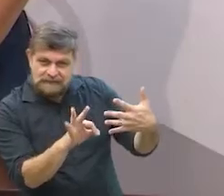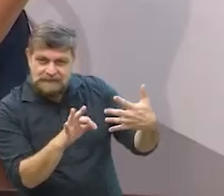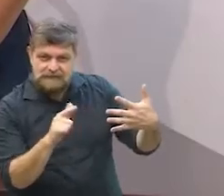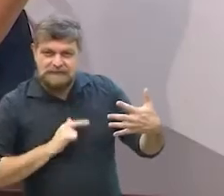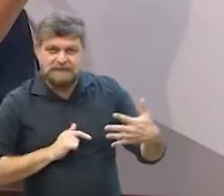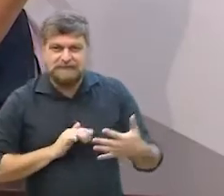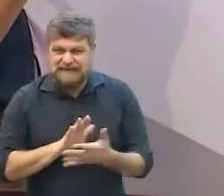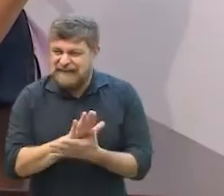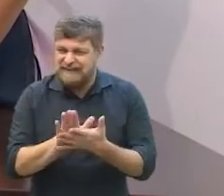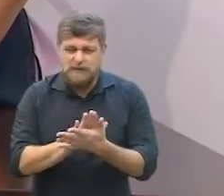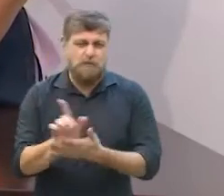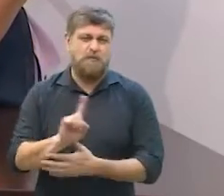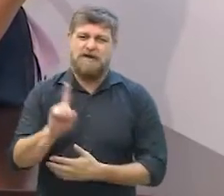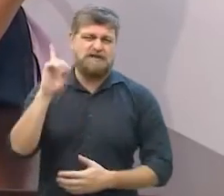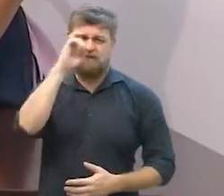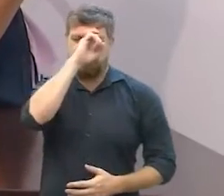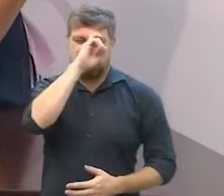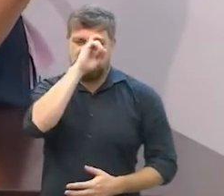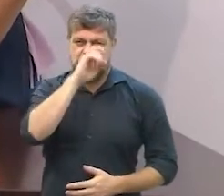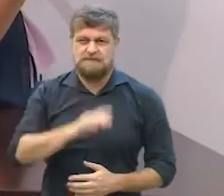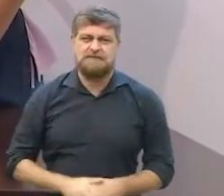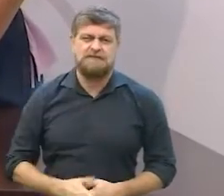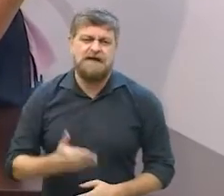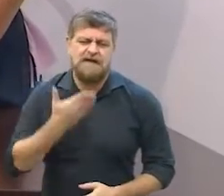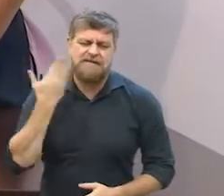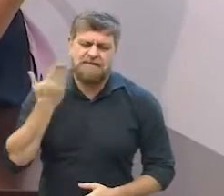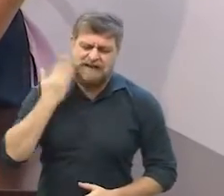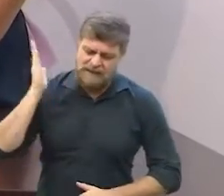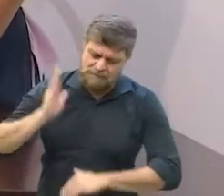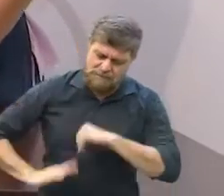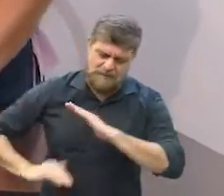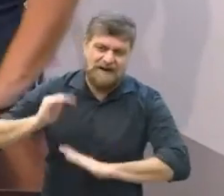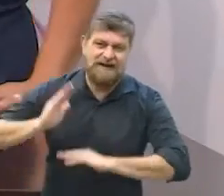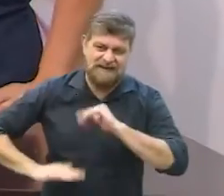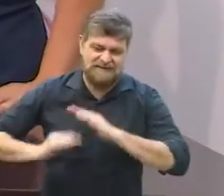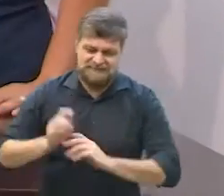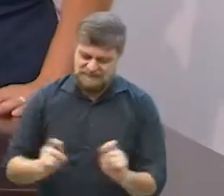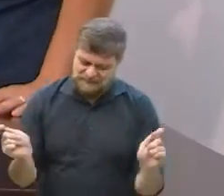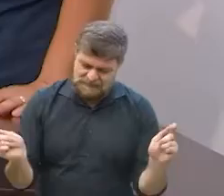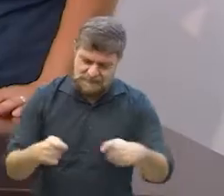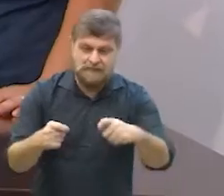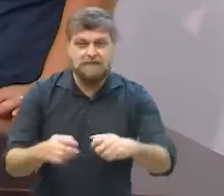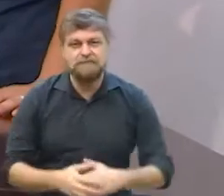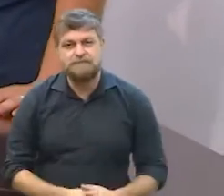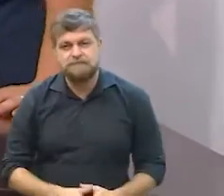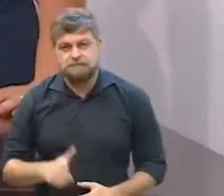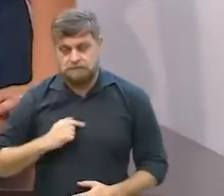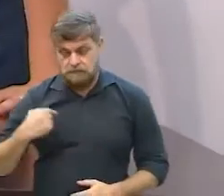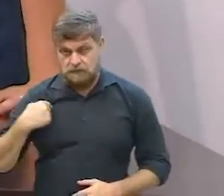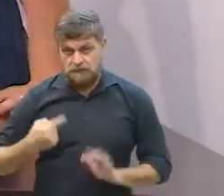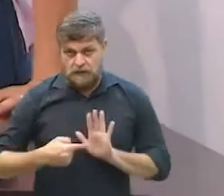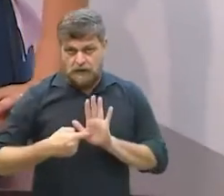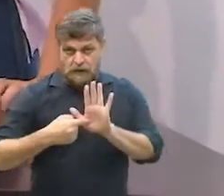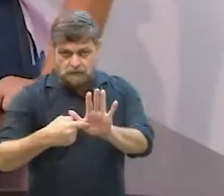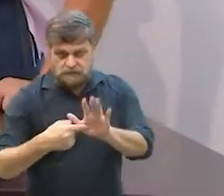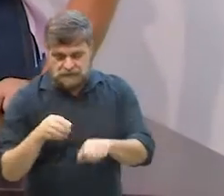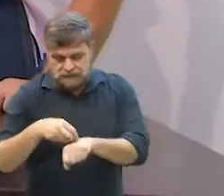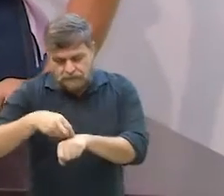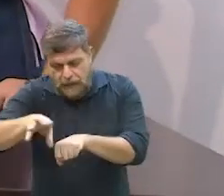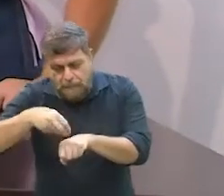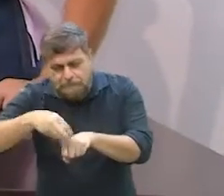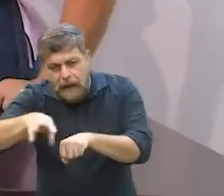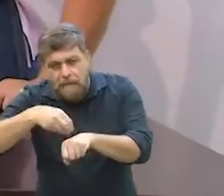não é nada difícil né não bem prático bem prático bem prático bom enquanto a gente vai passando aqui algumas